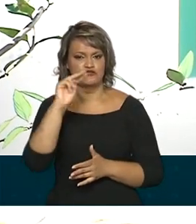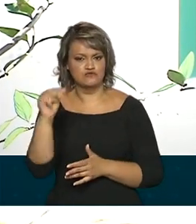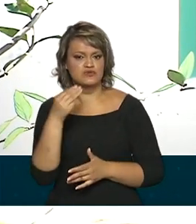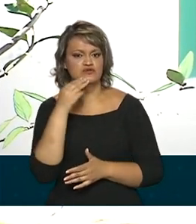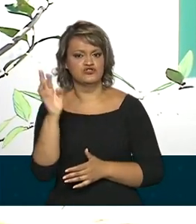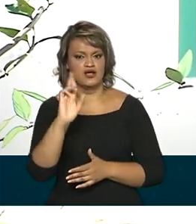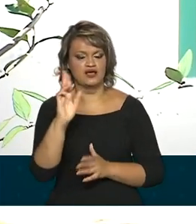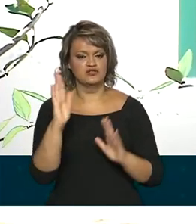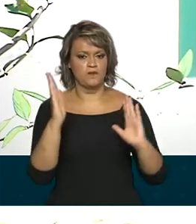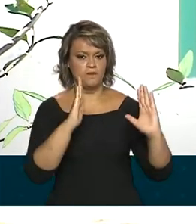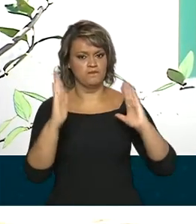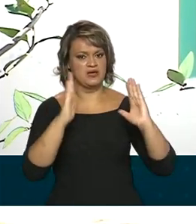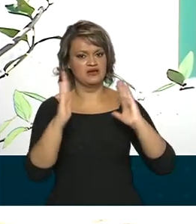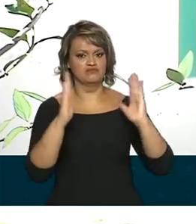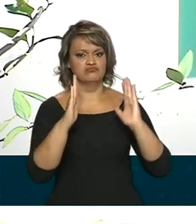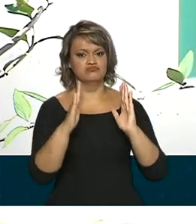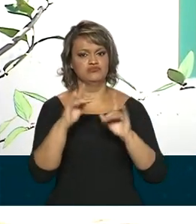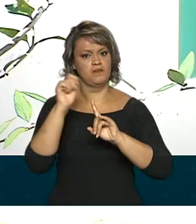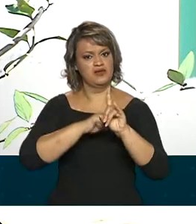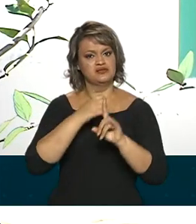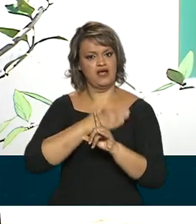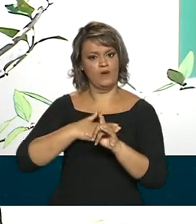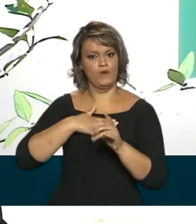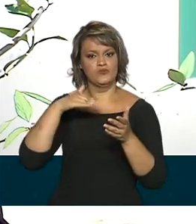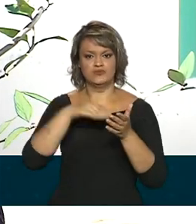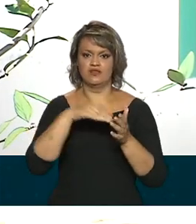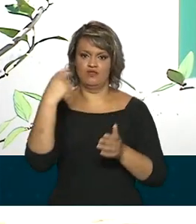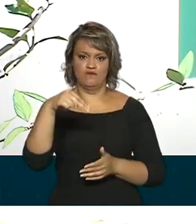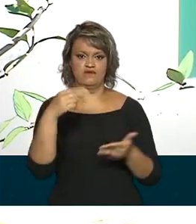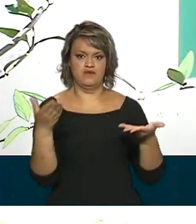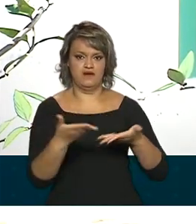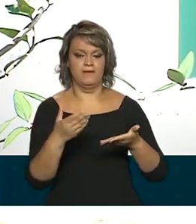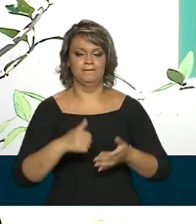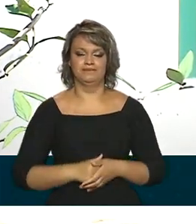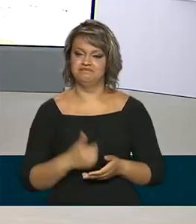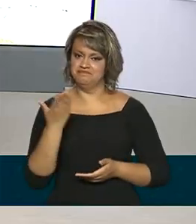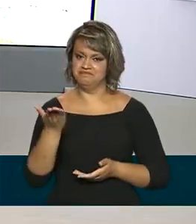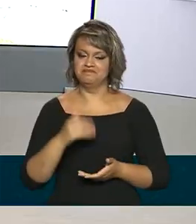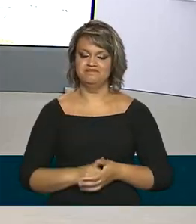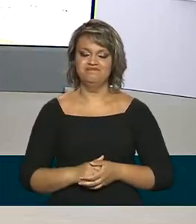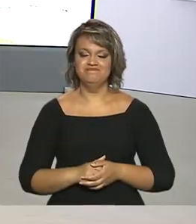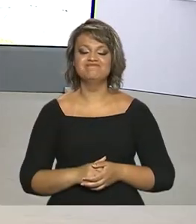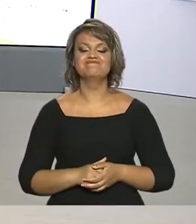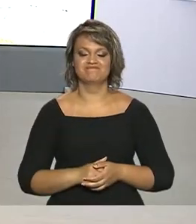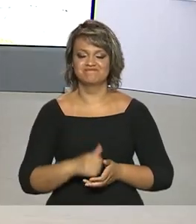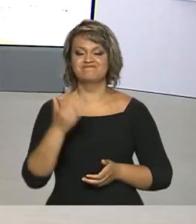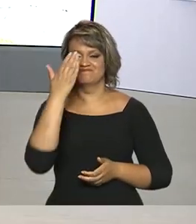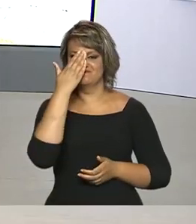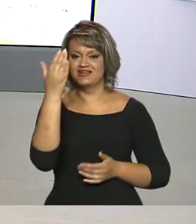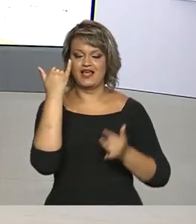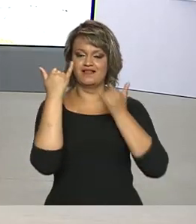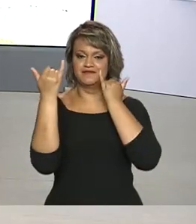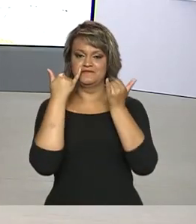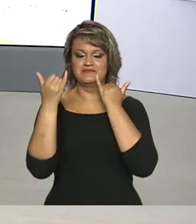reais no período de agosto a novembro deste ano. Renata, com você. Tá certo, Glauco. Obrigada pelas suas informações.